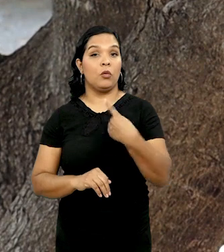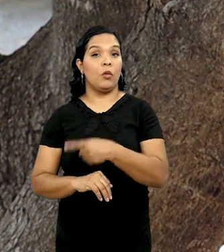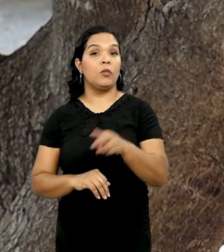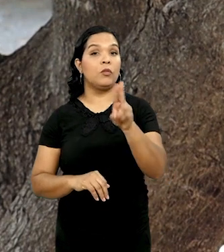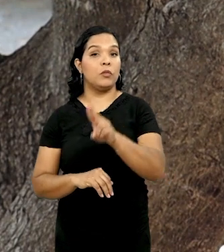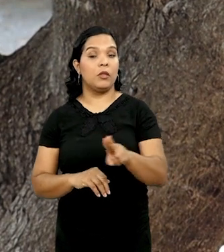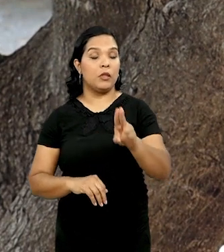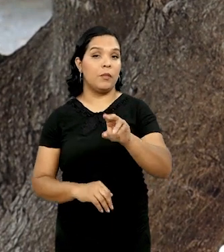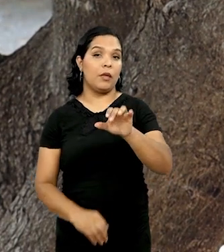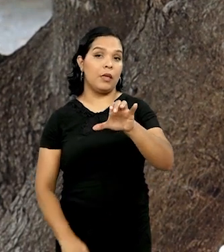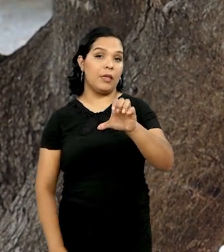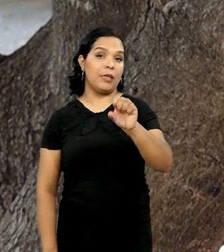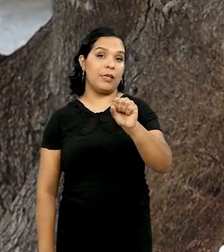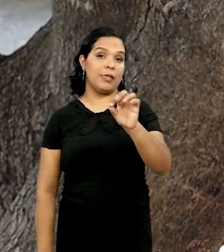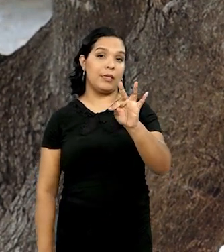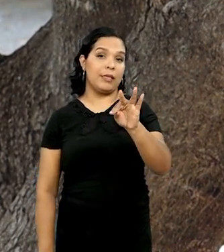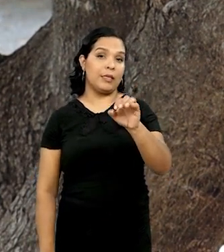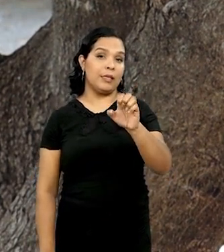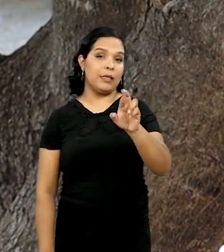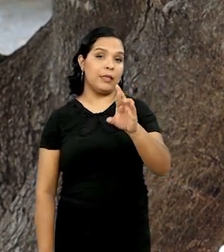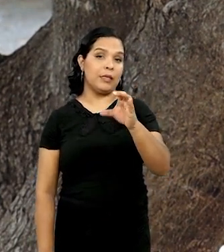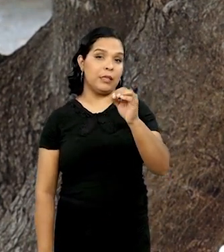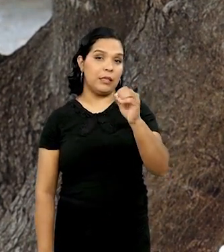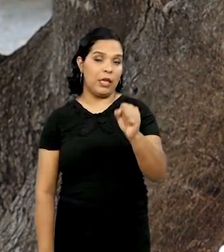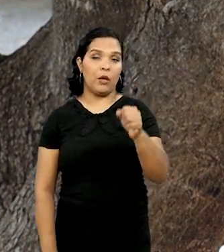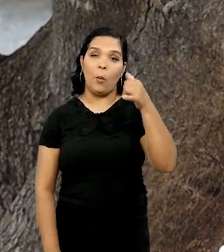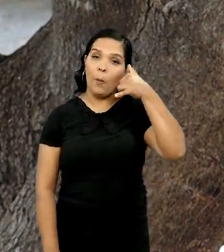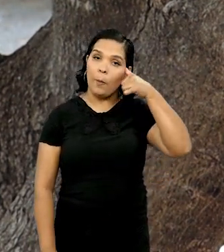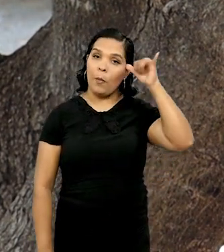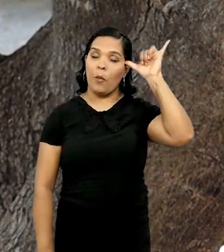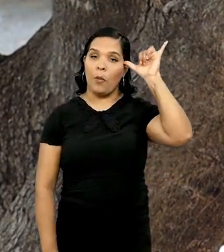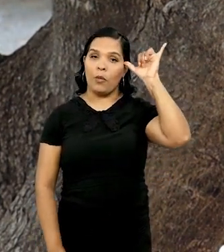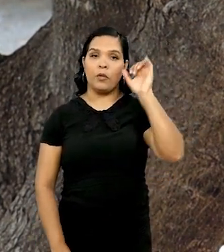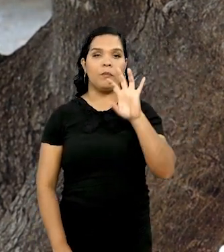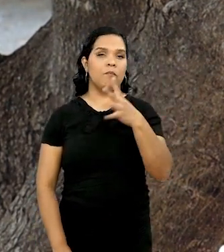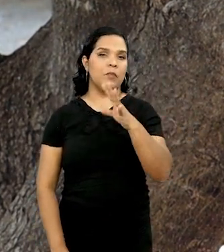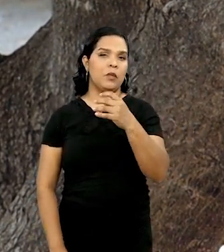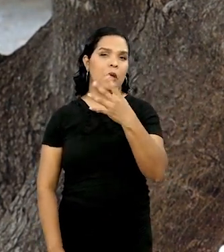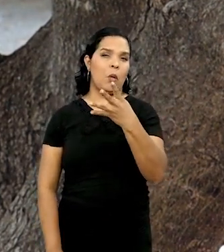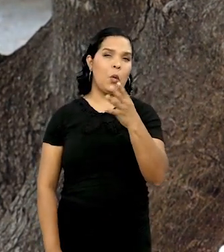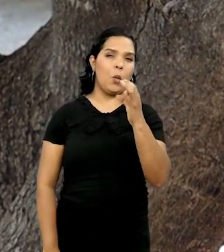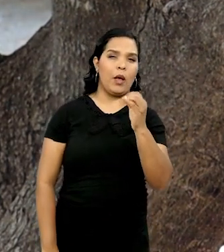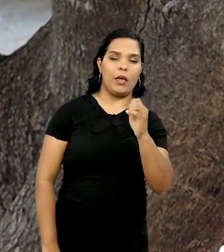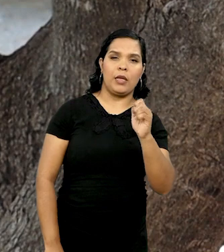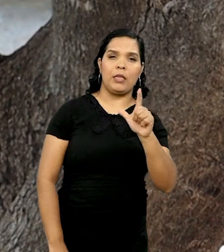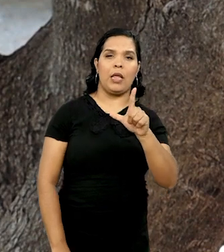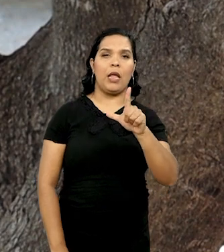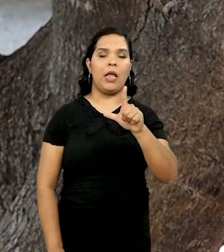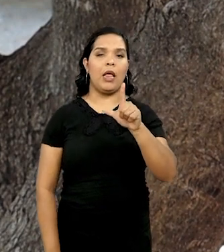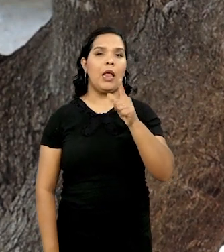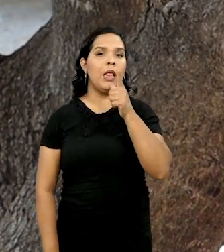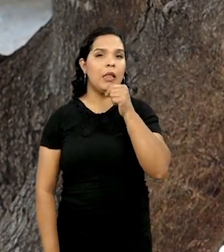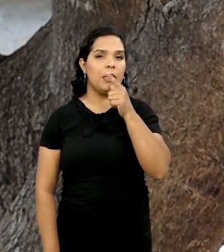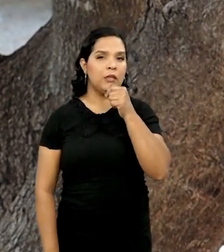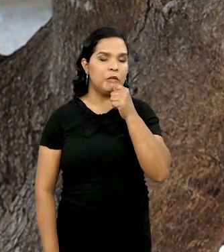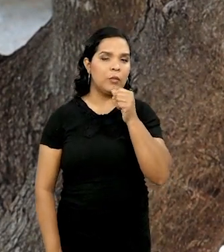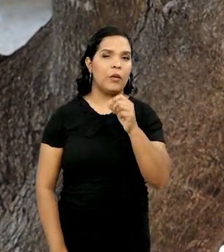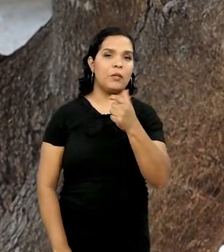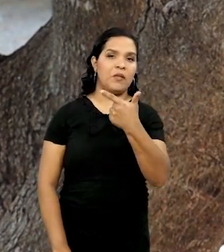Nós utilizamos esterco bovino, em torno de 40 litros para 100 litros de água, mas